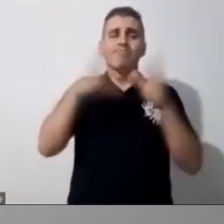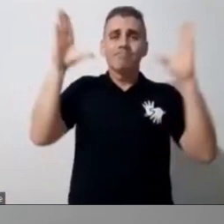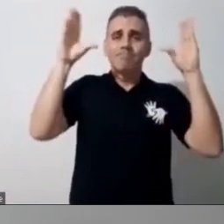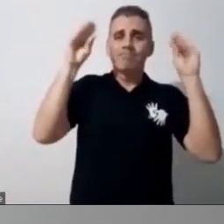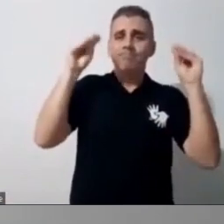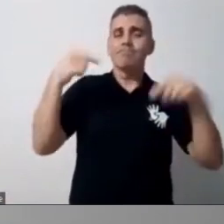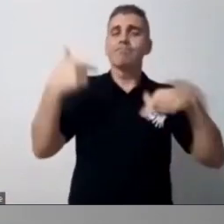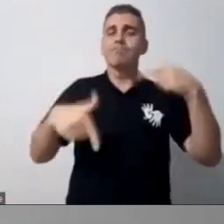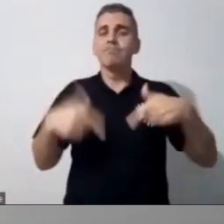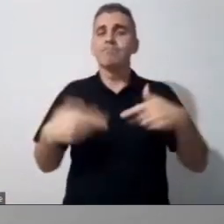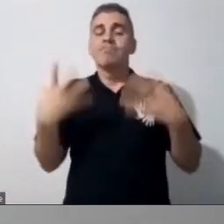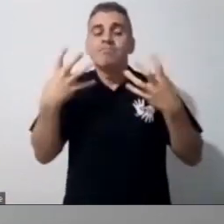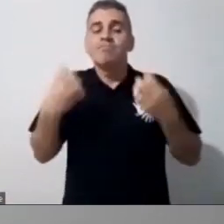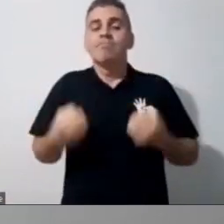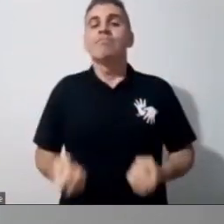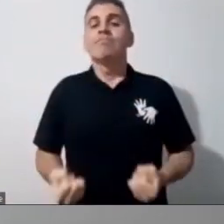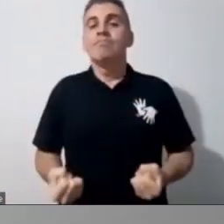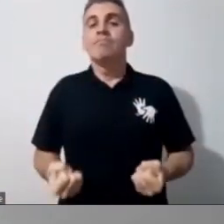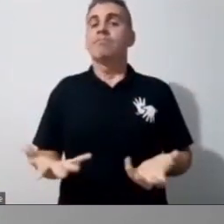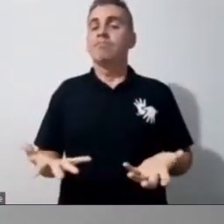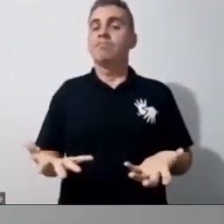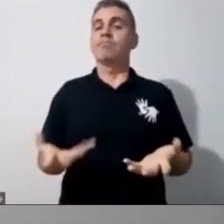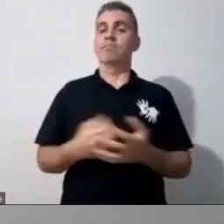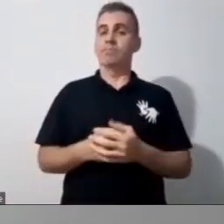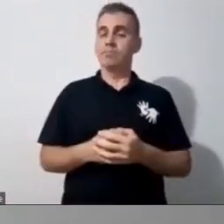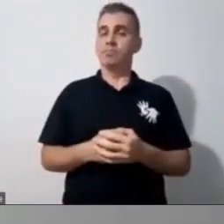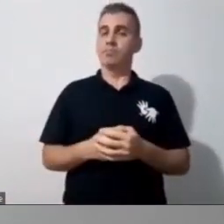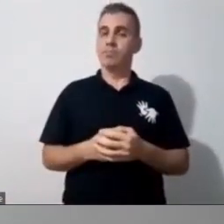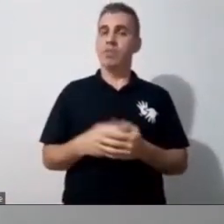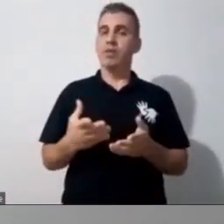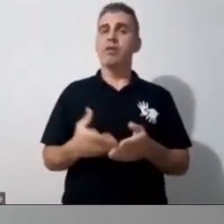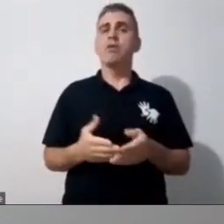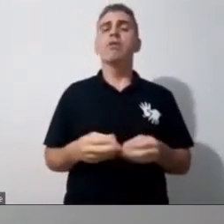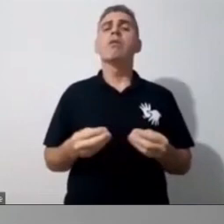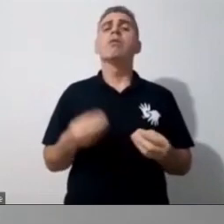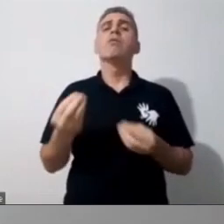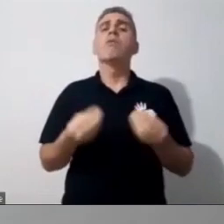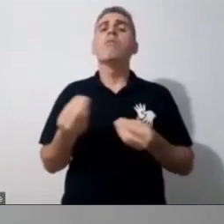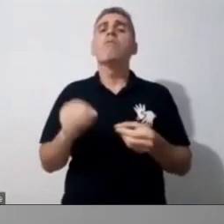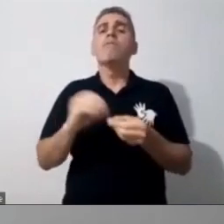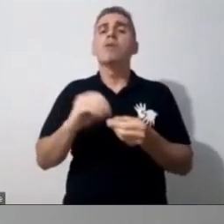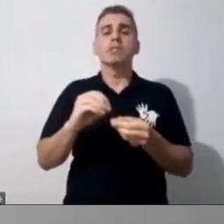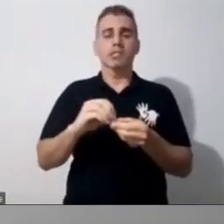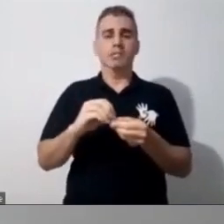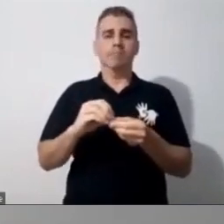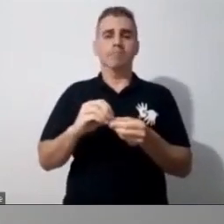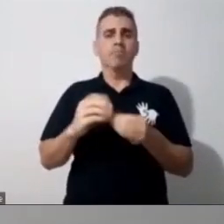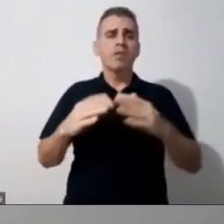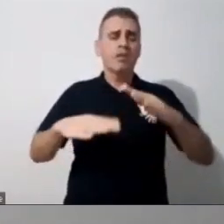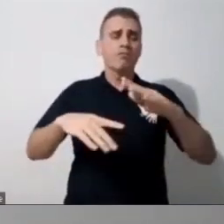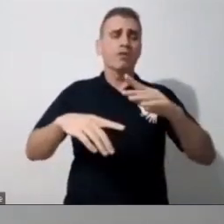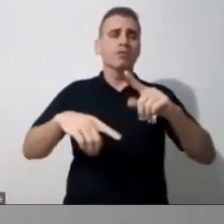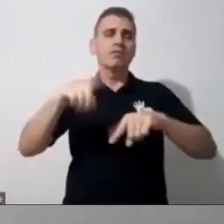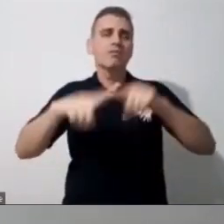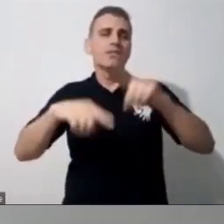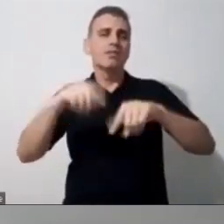essa atividade, esse plano de aula o mais prático possível. Trazer ele, porque agora não é mais a